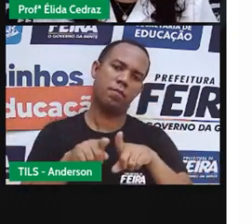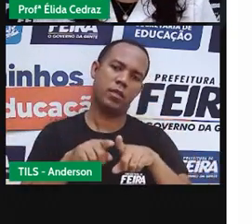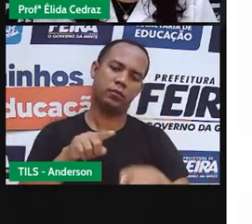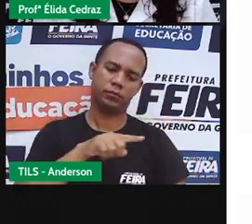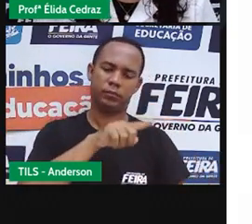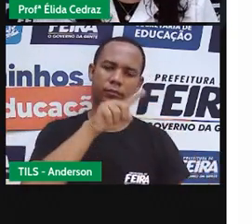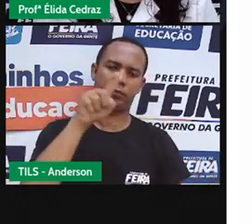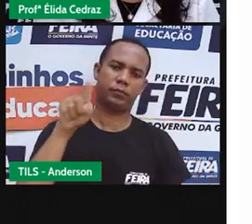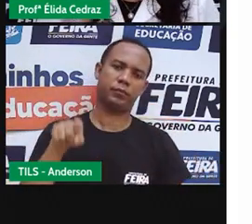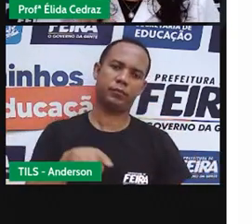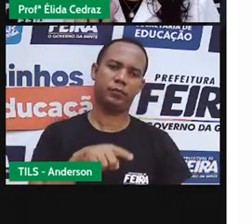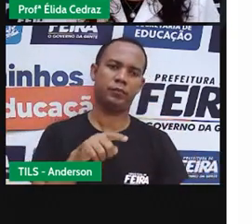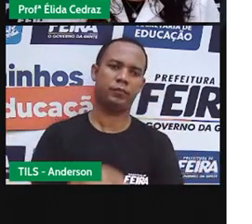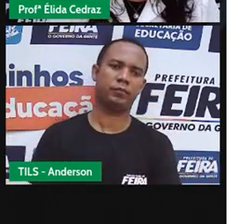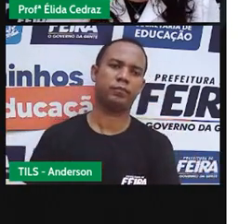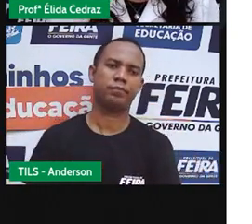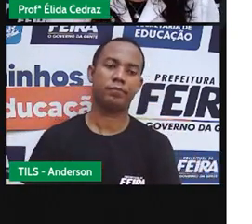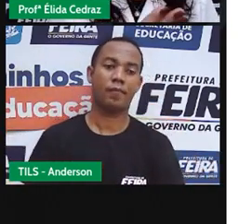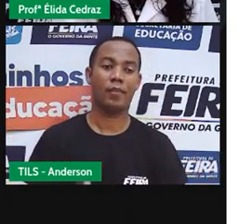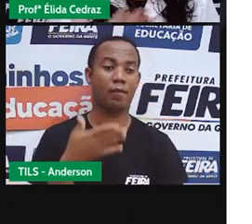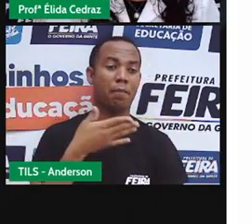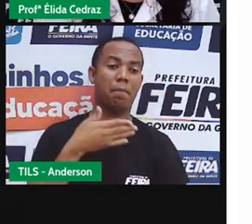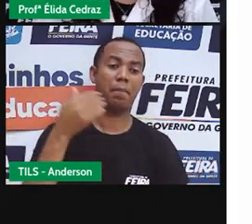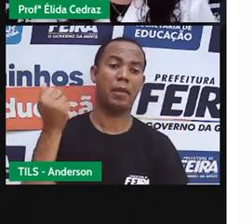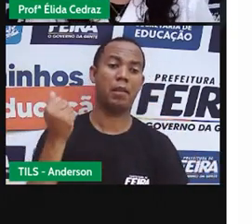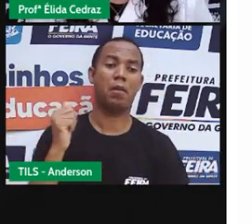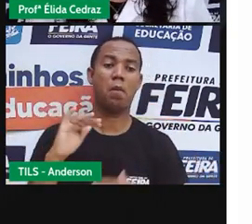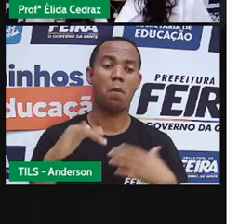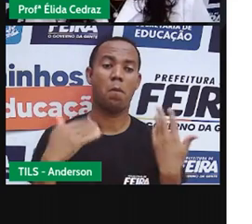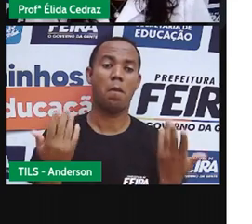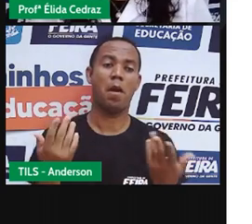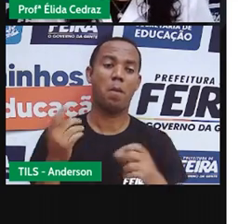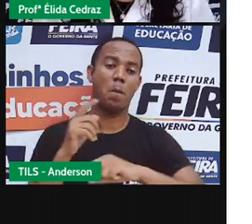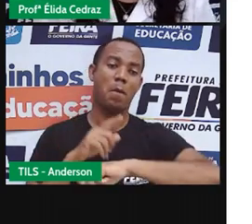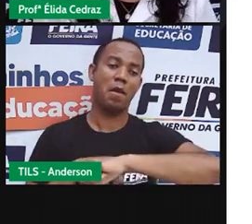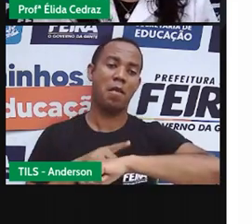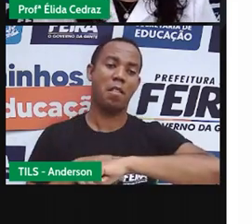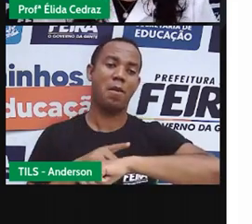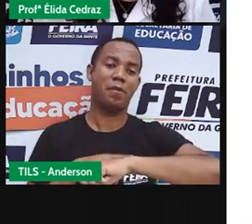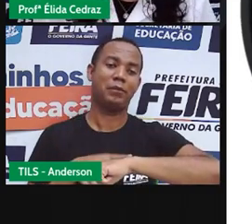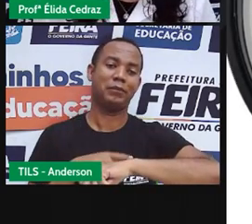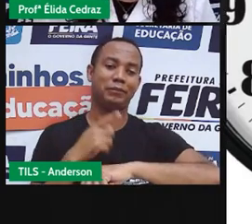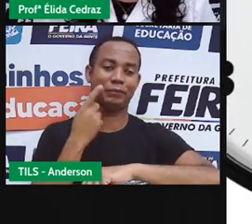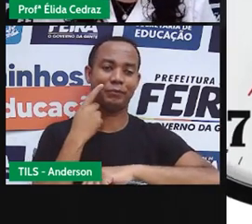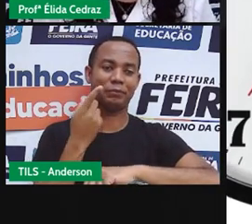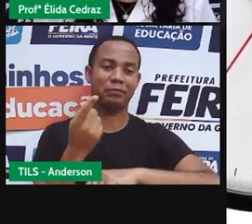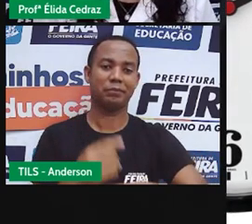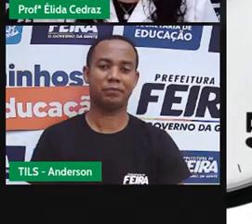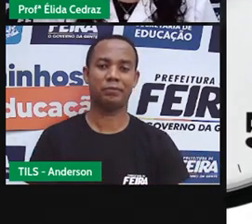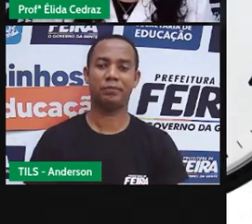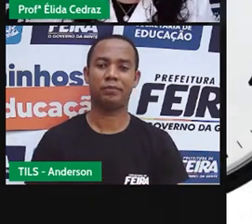sombra do ponteiro. Eu prefiro o relógio do ponteiro por causa disso.